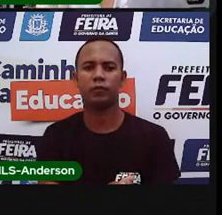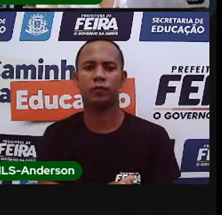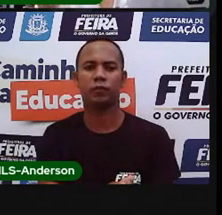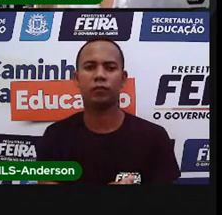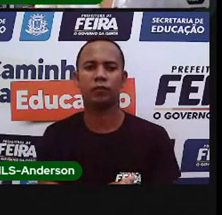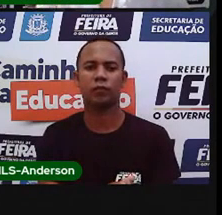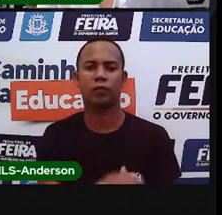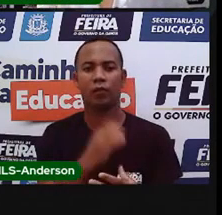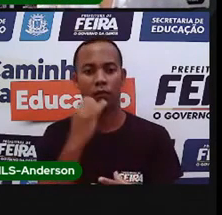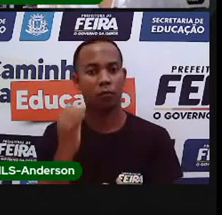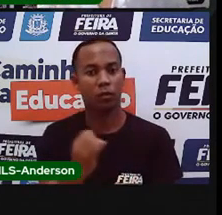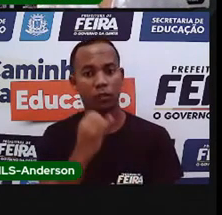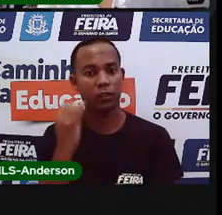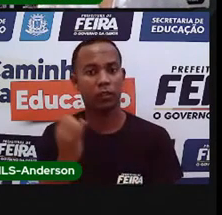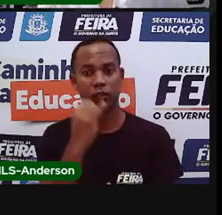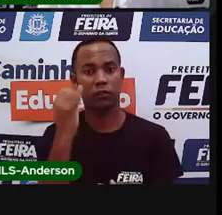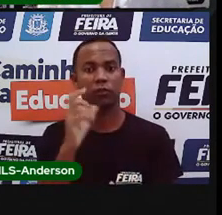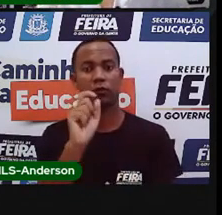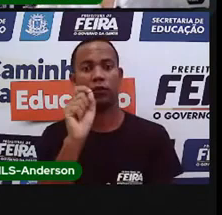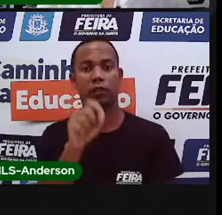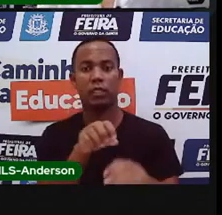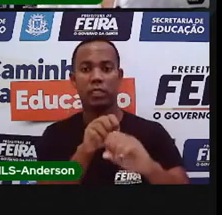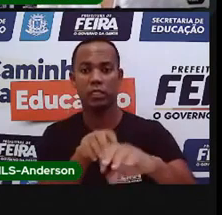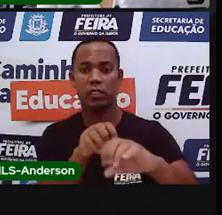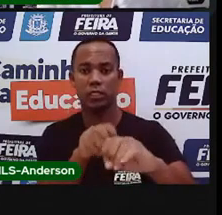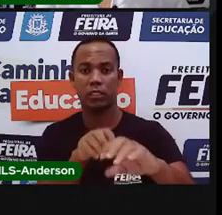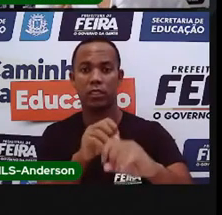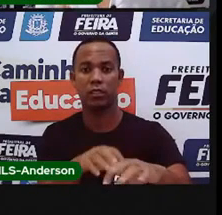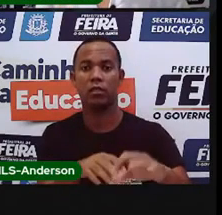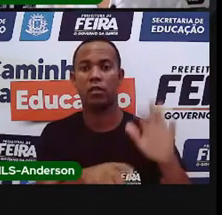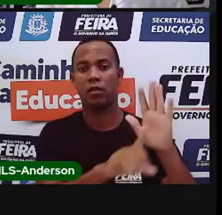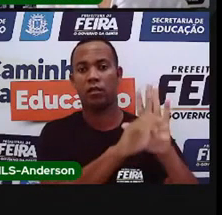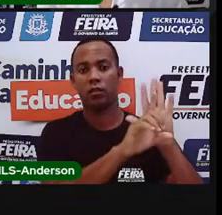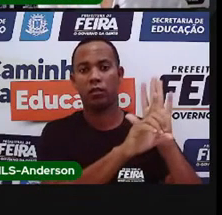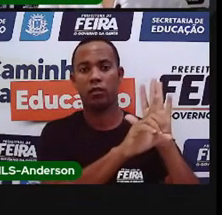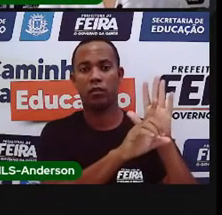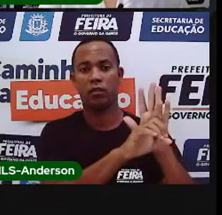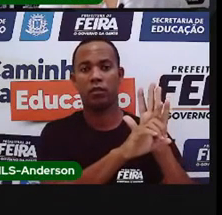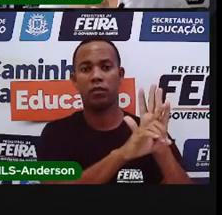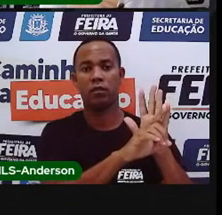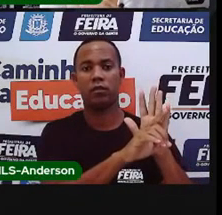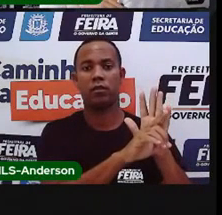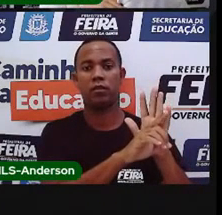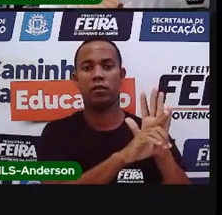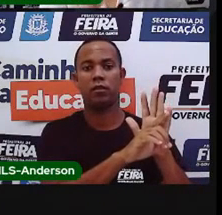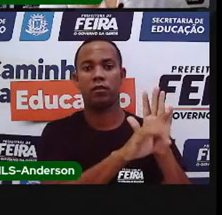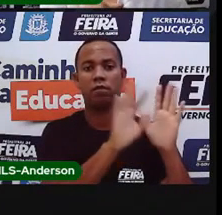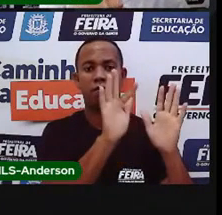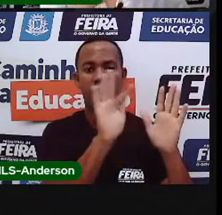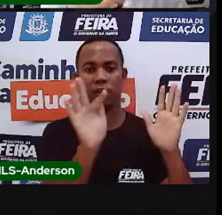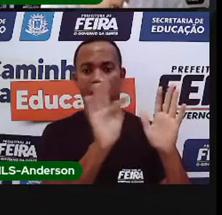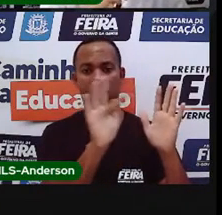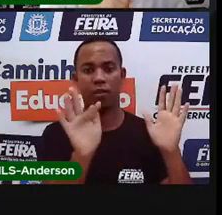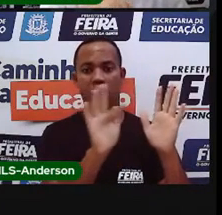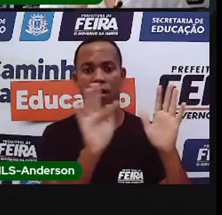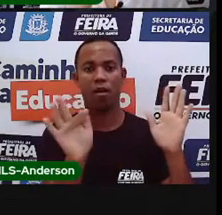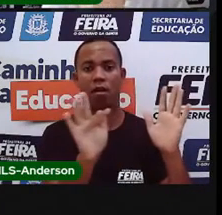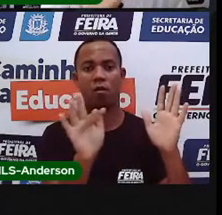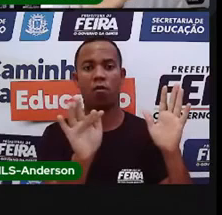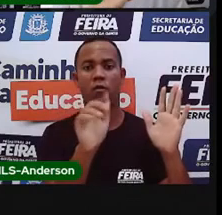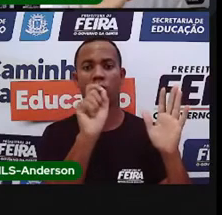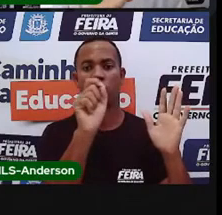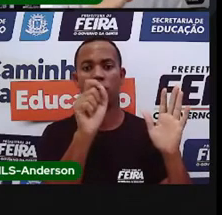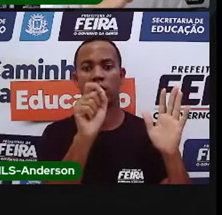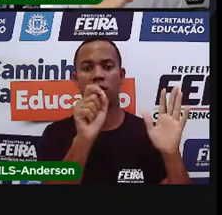serviço público é a educação. E a Constituição Federal, lembra que a Paula falou lá atrás, olha, lá na outra aula,